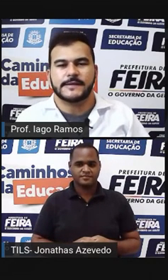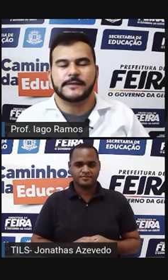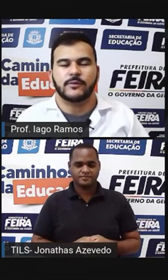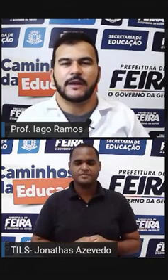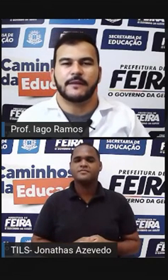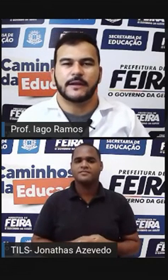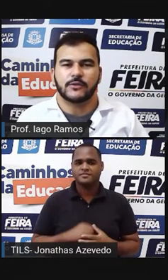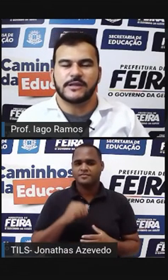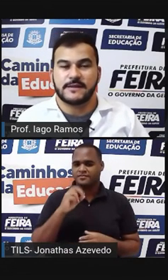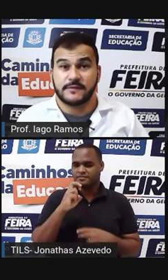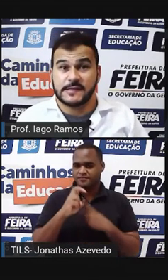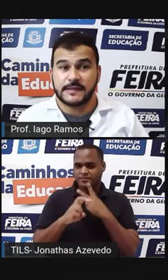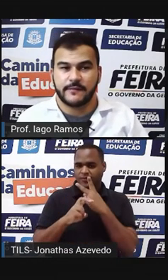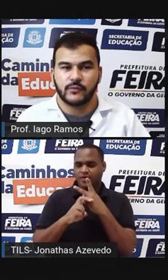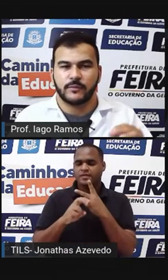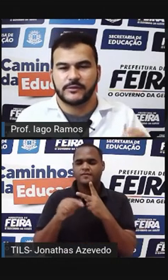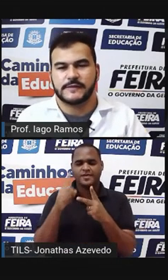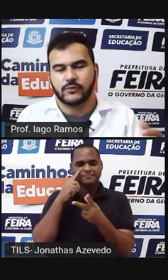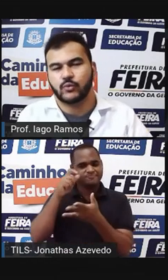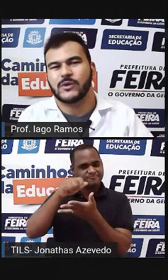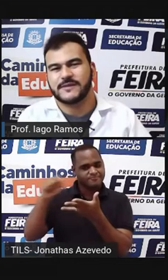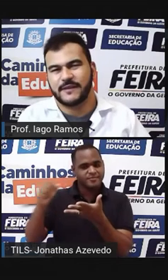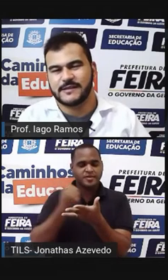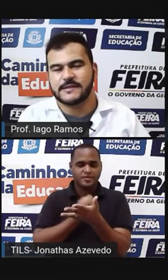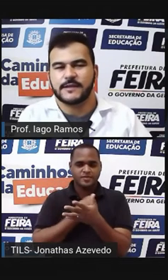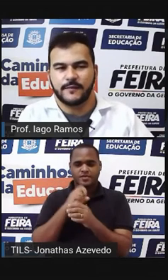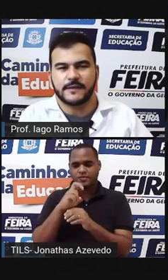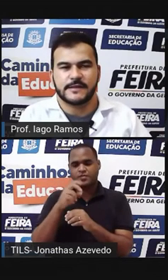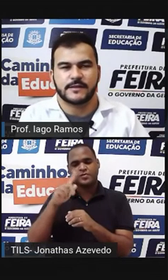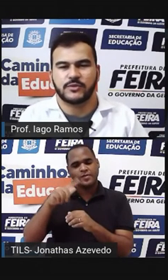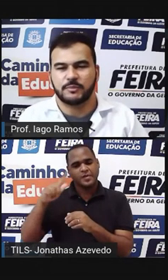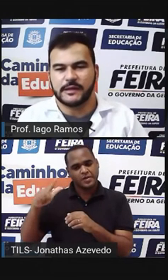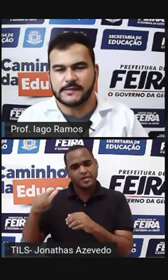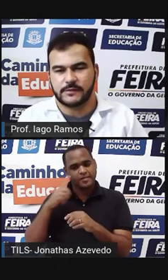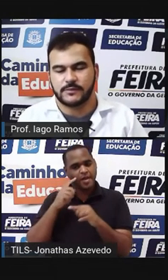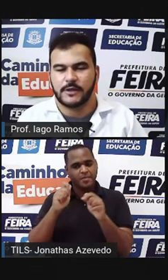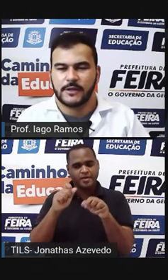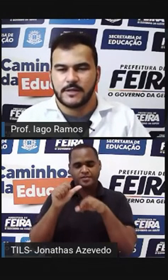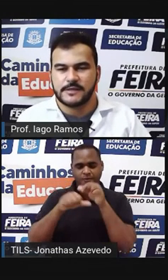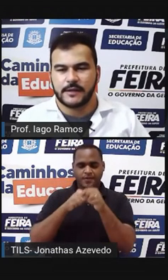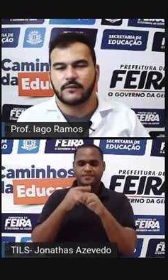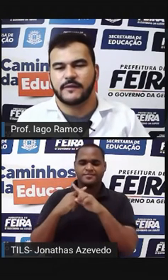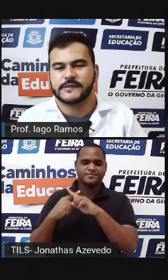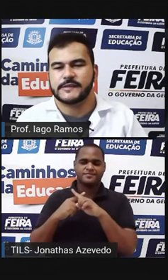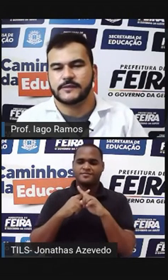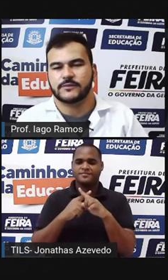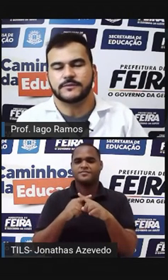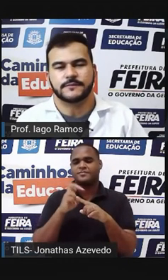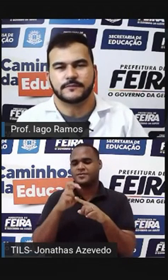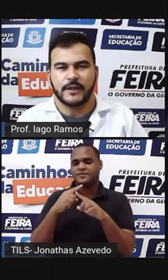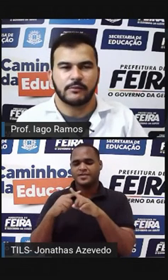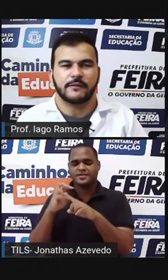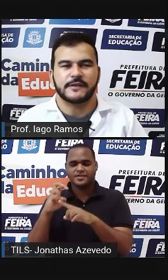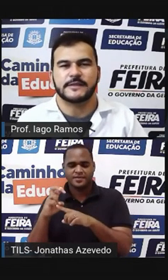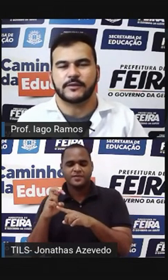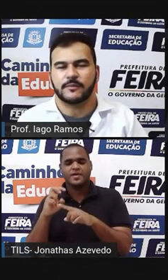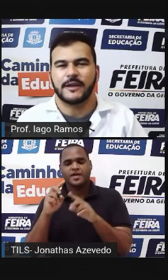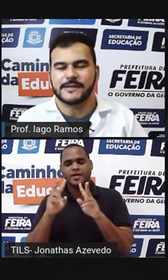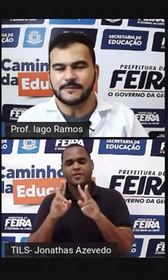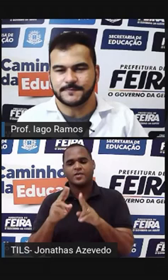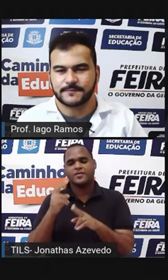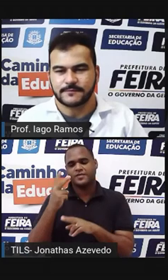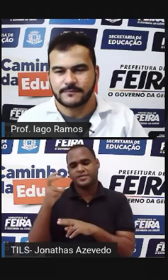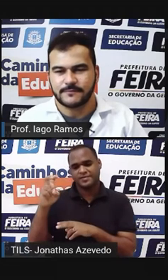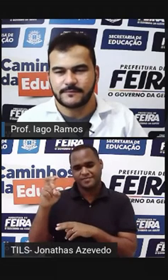E 5 elevado a 2 É você escrever o número 5 duas vezes E fazer essa multiplicação 5 vezes 5 Igual a 25